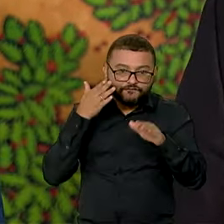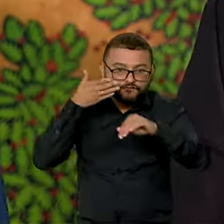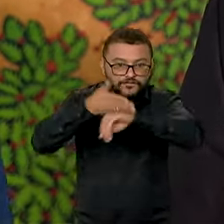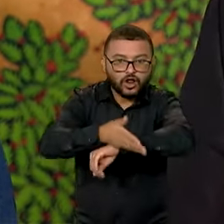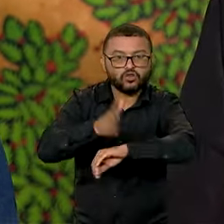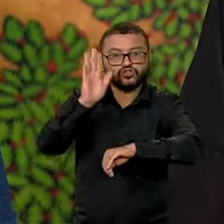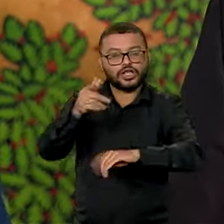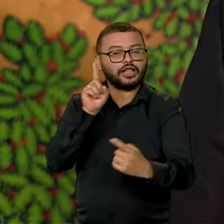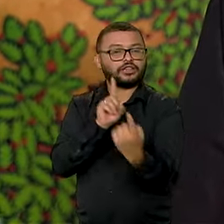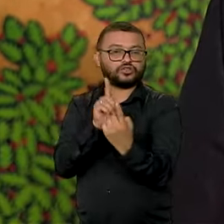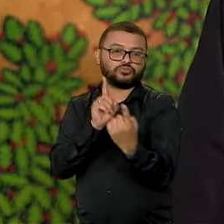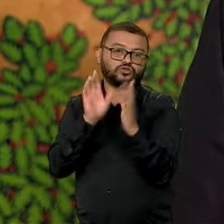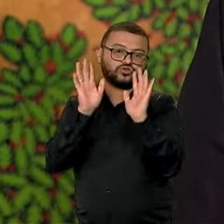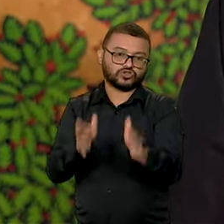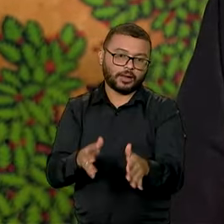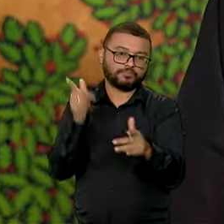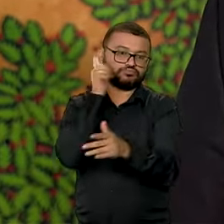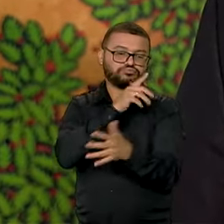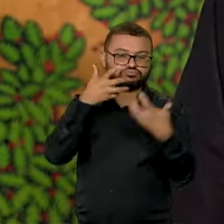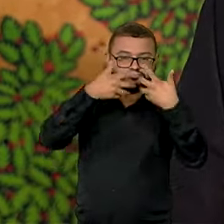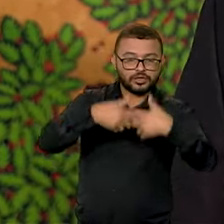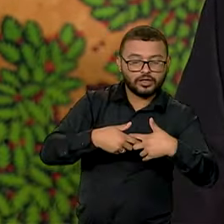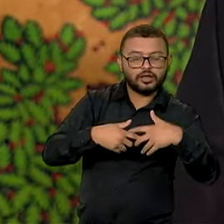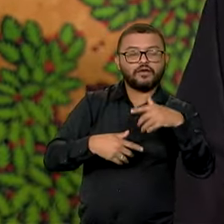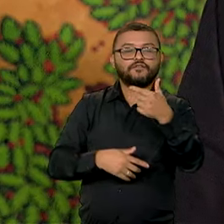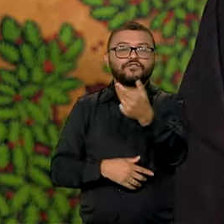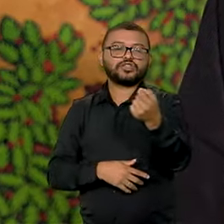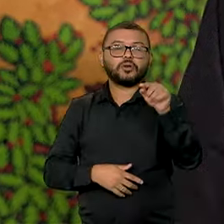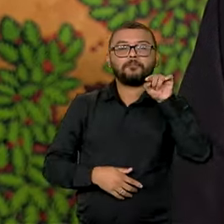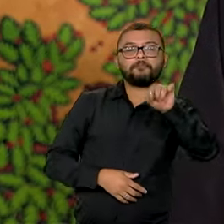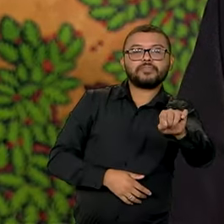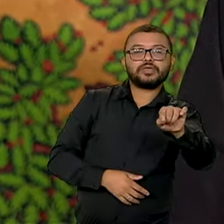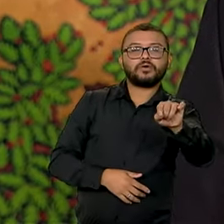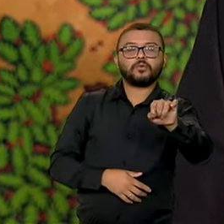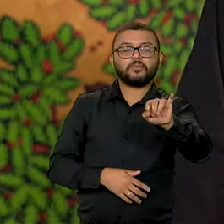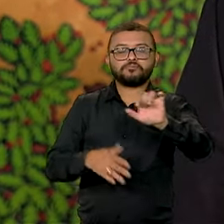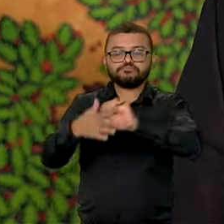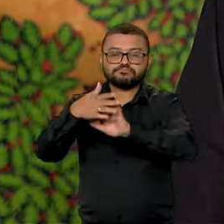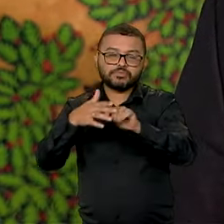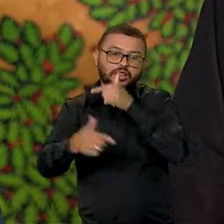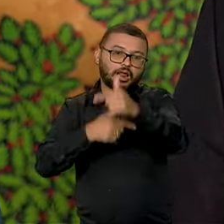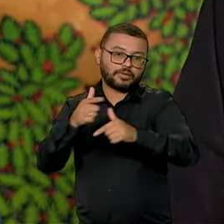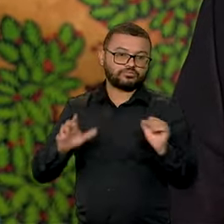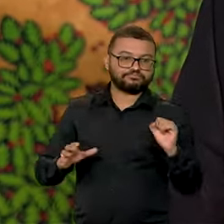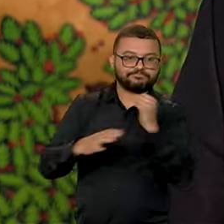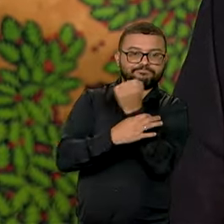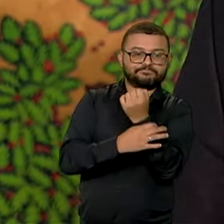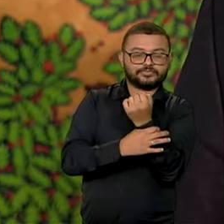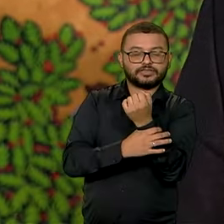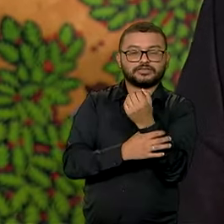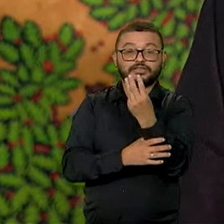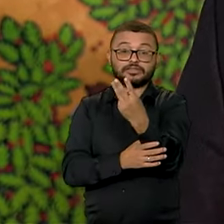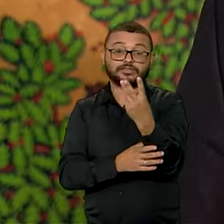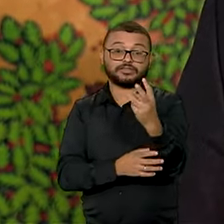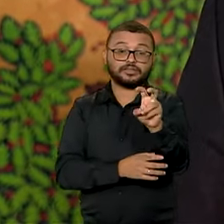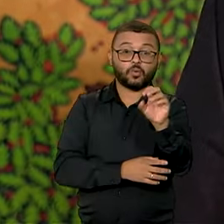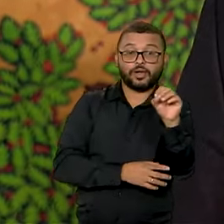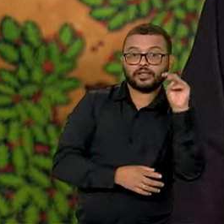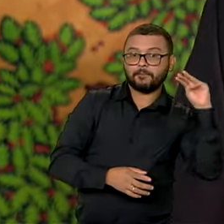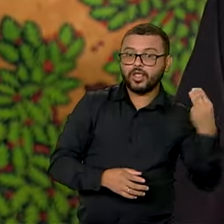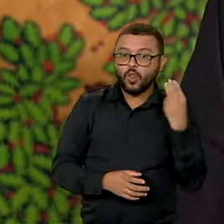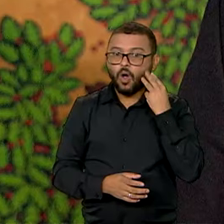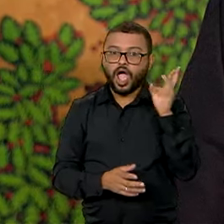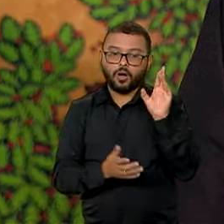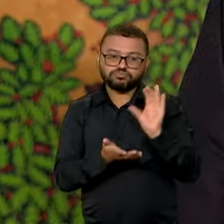significa 20 mil empregos preservados aproximadamente, no valor de aproximadamente 350 milhões de reais. E quando a gente